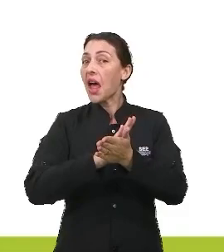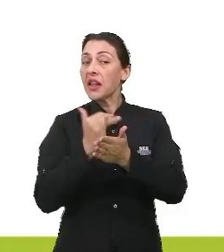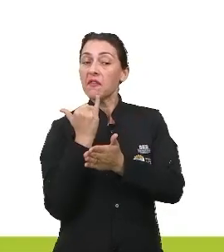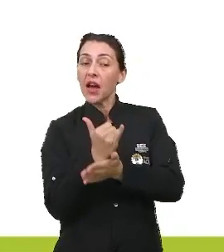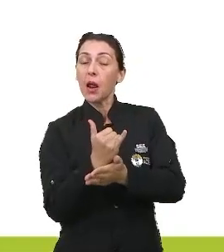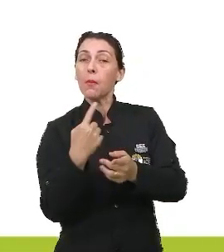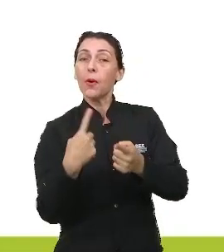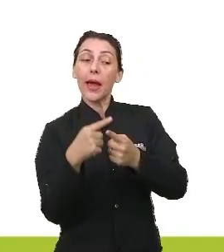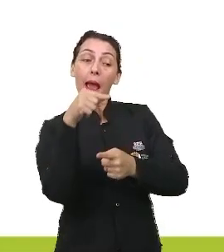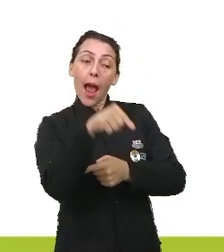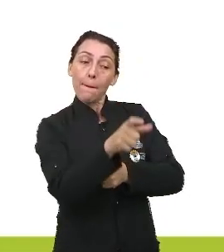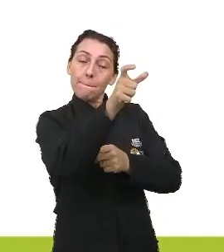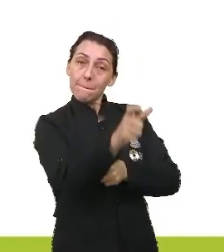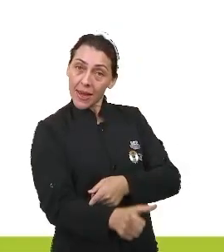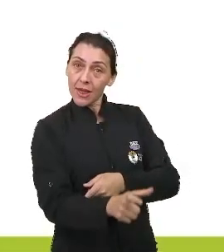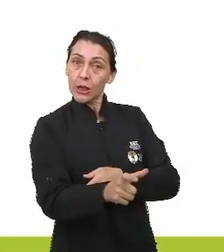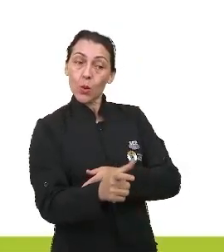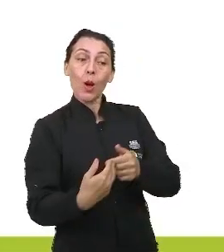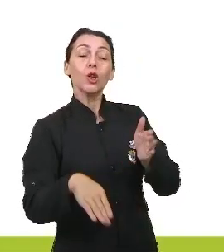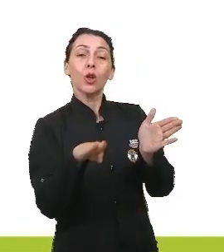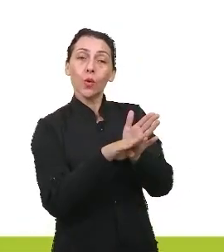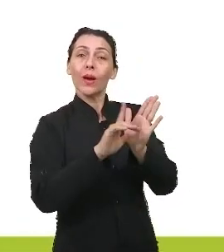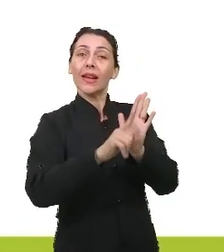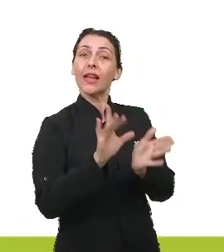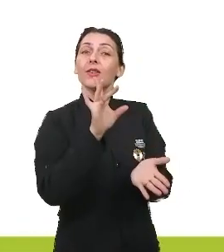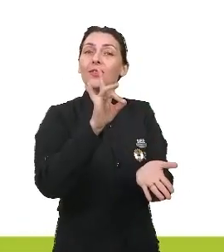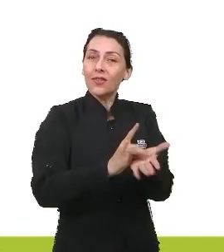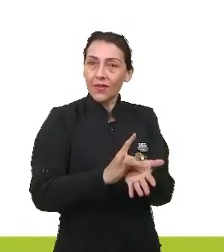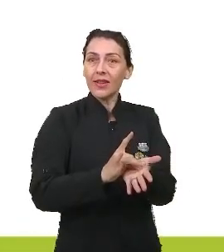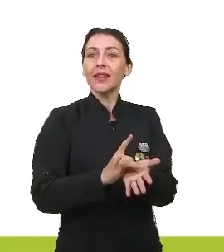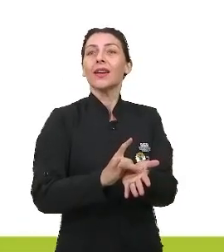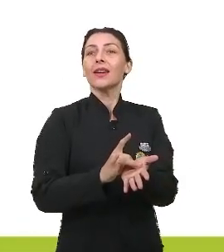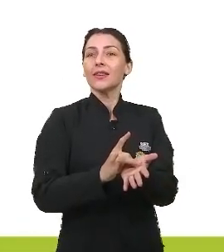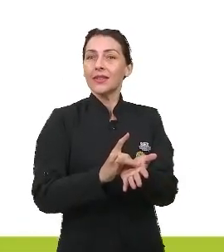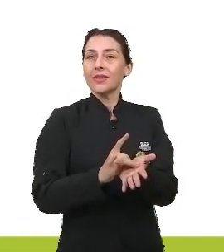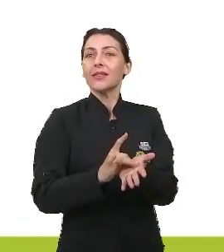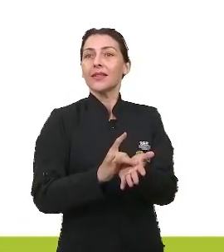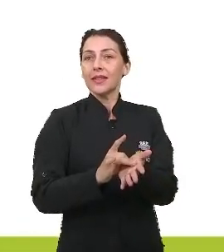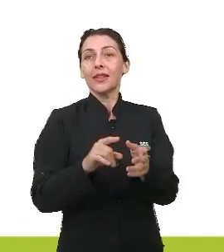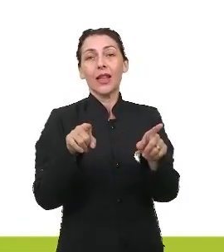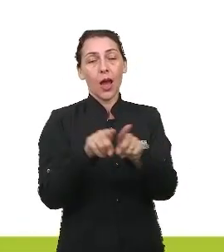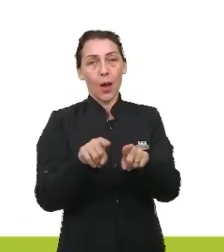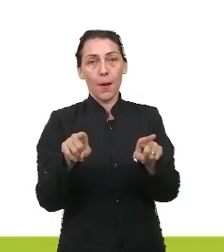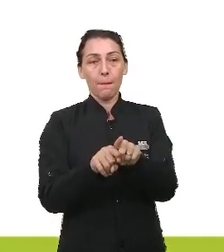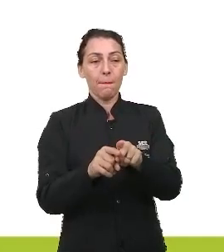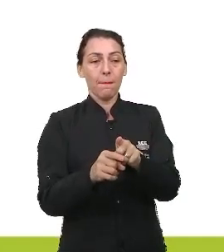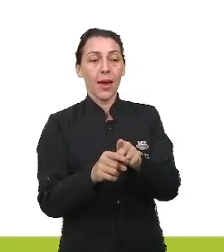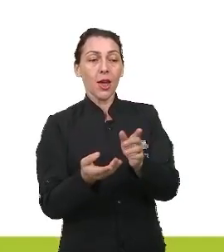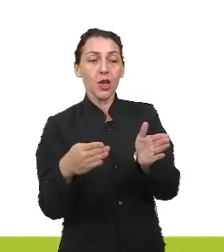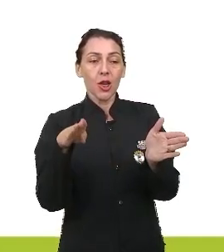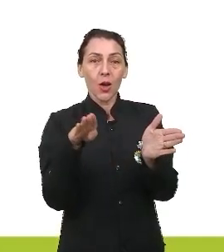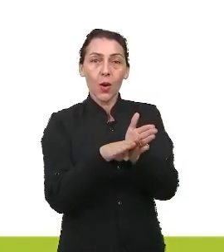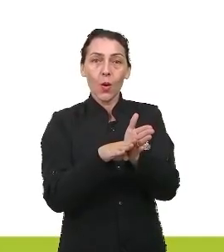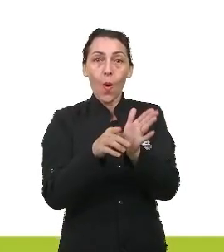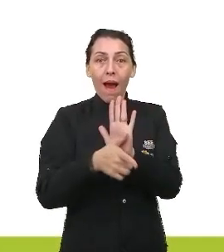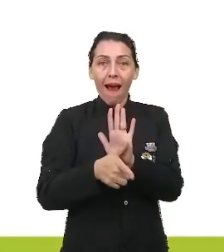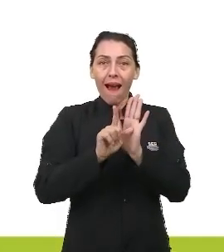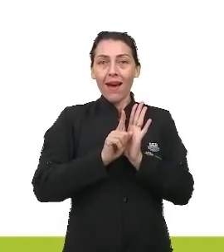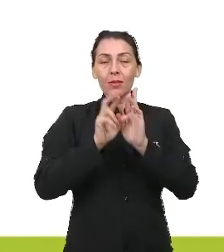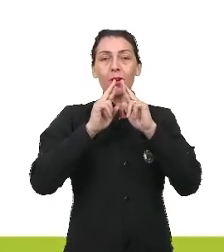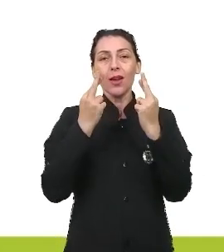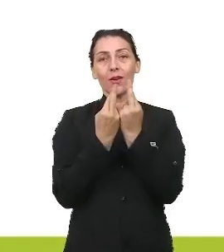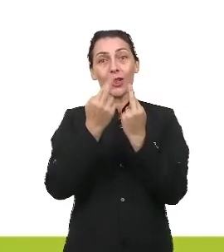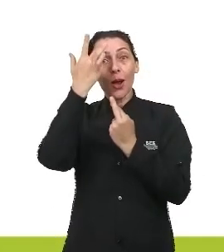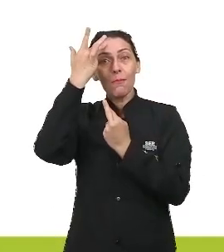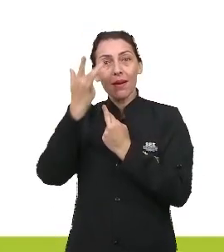Um exemplo do sarcasmo. sarcasmo. Chegou o sedão para uma reunião de amanhã, que aí, por